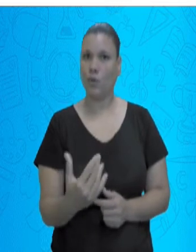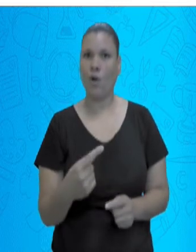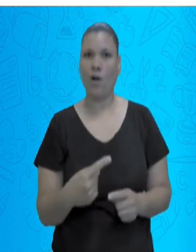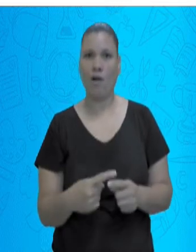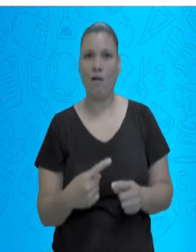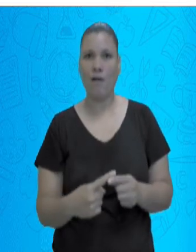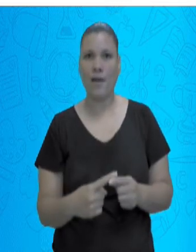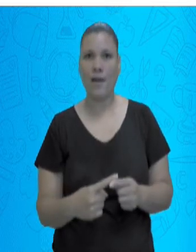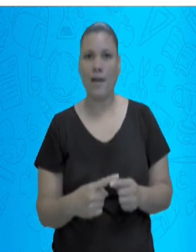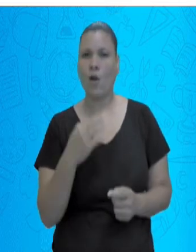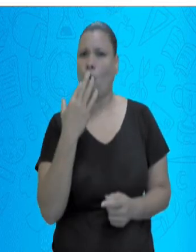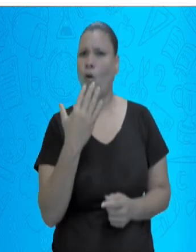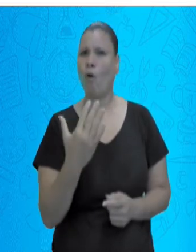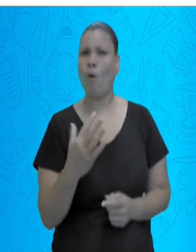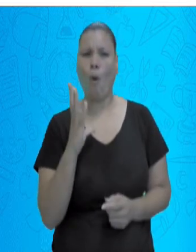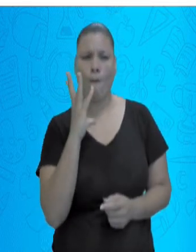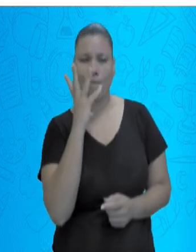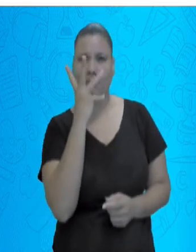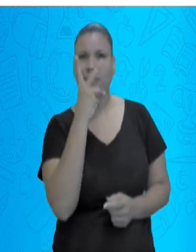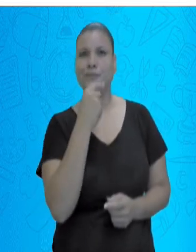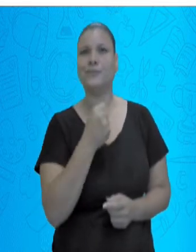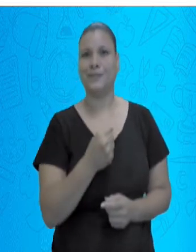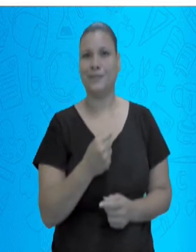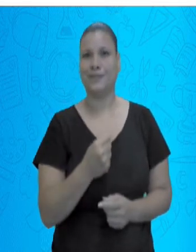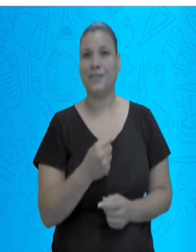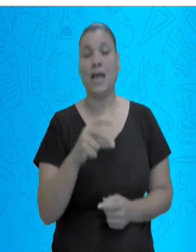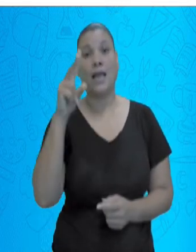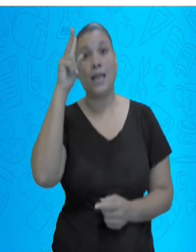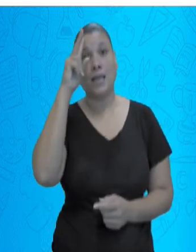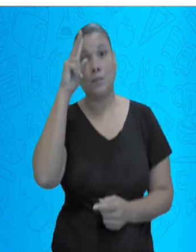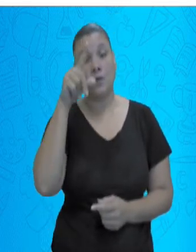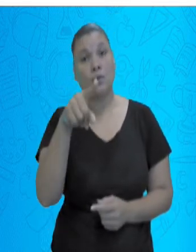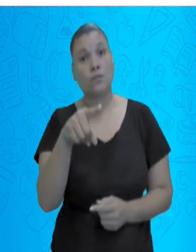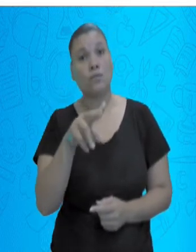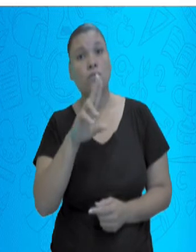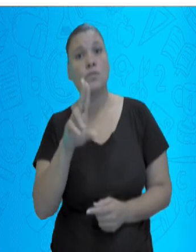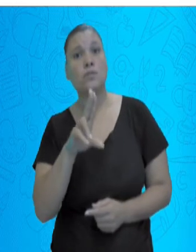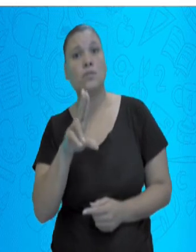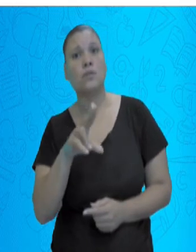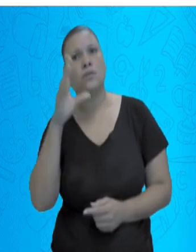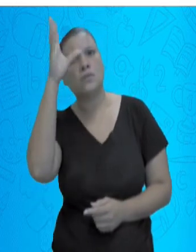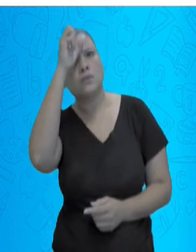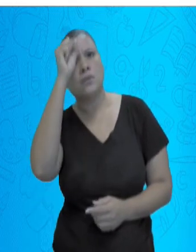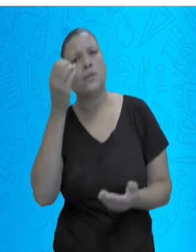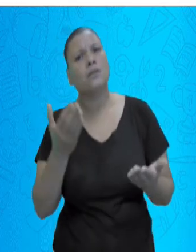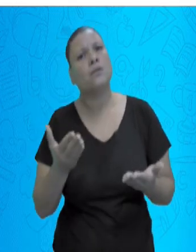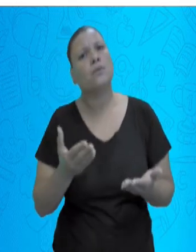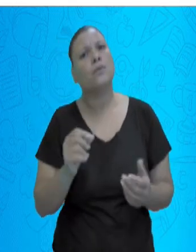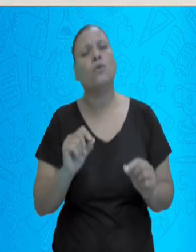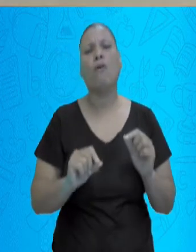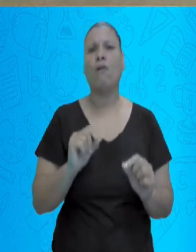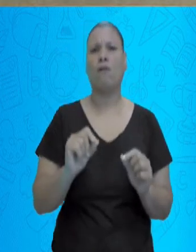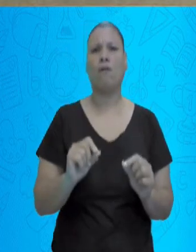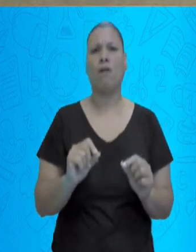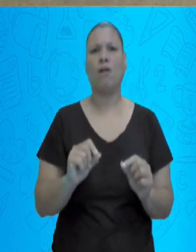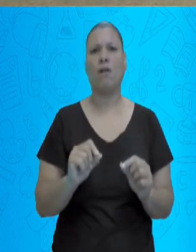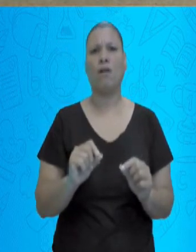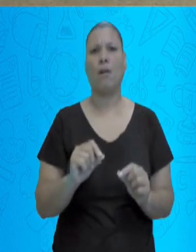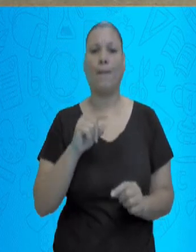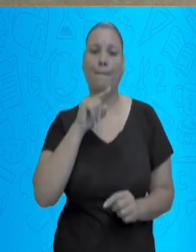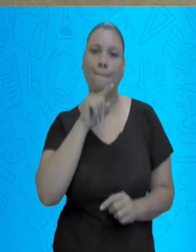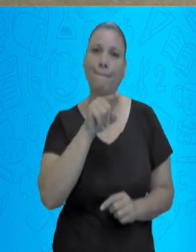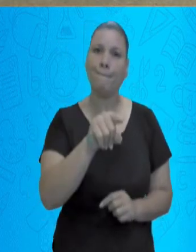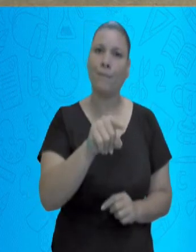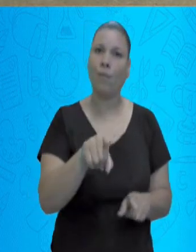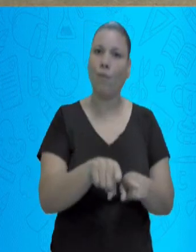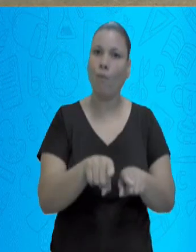usou linhas e pontos. Sabe o que é interessante, gente? Sempre vai sair um diferente do outro. Meu monstro não tá bonito, não.